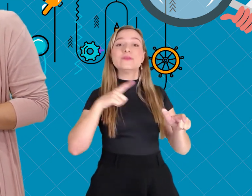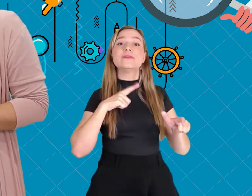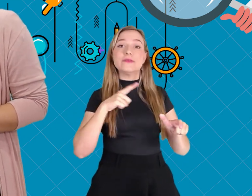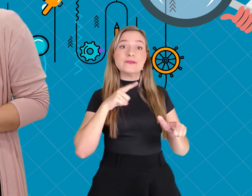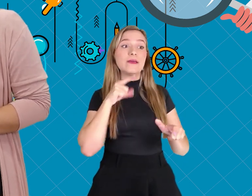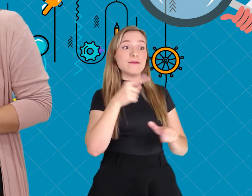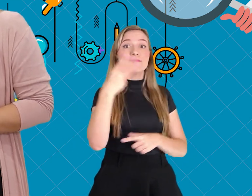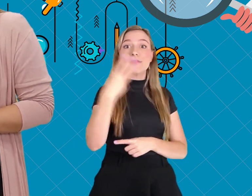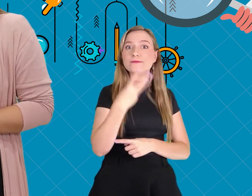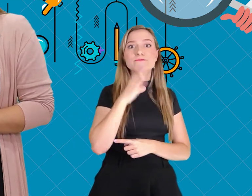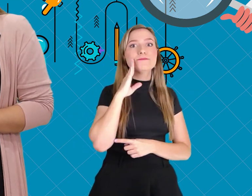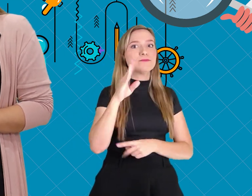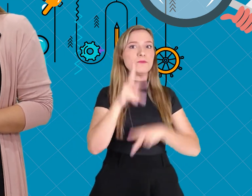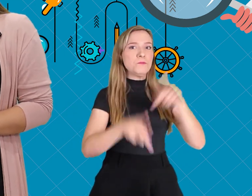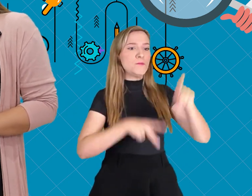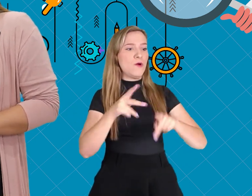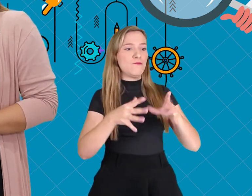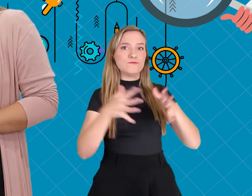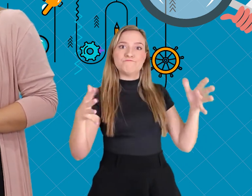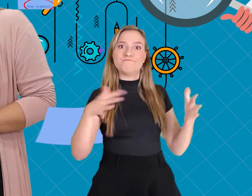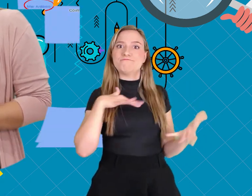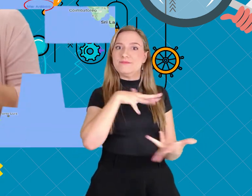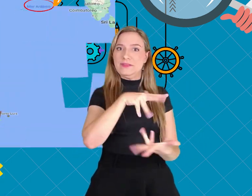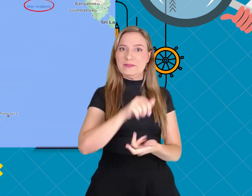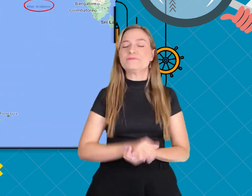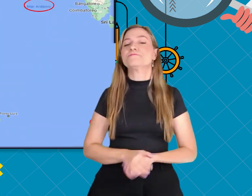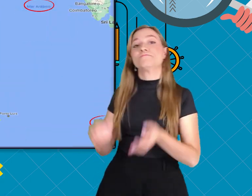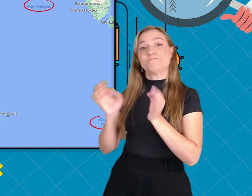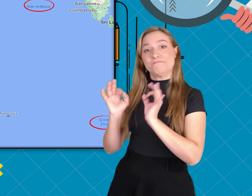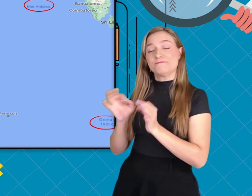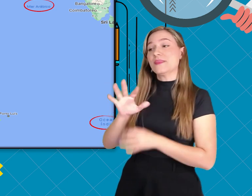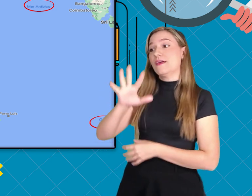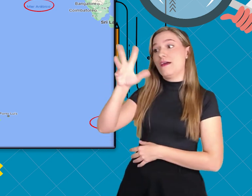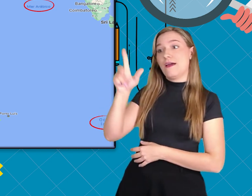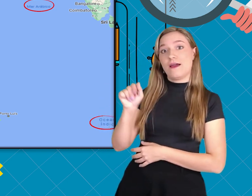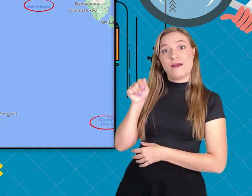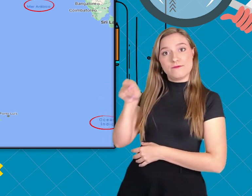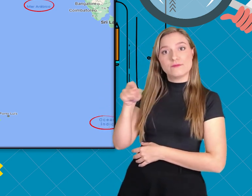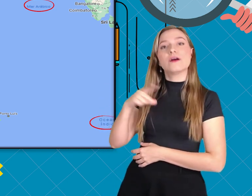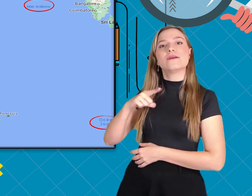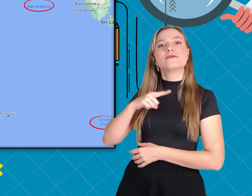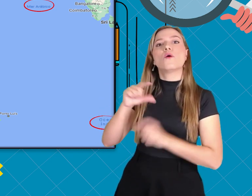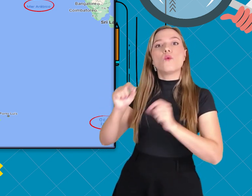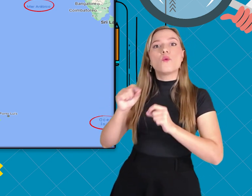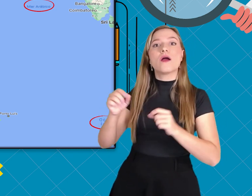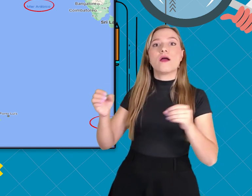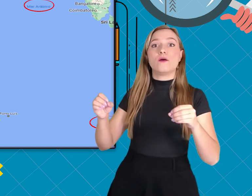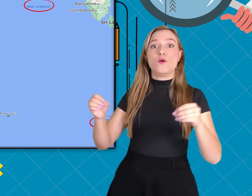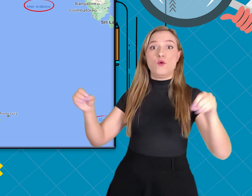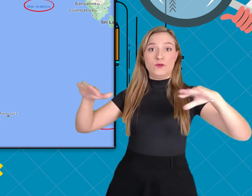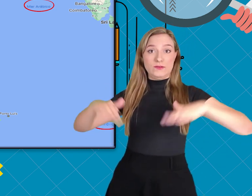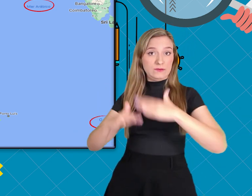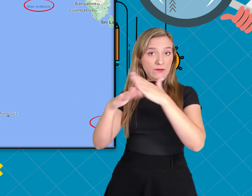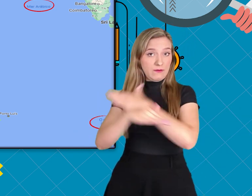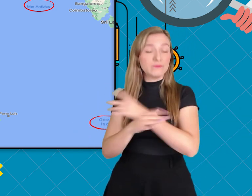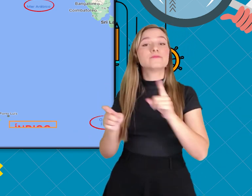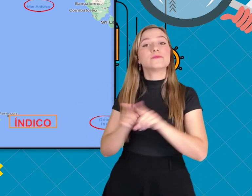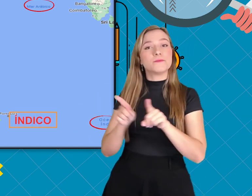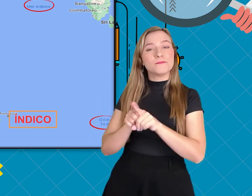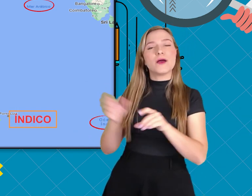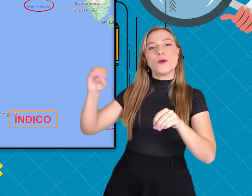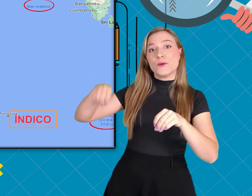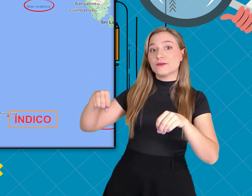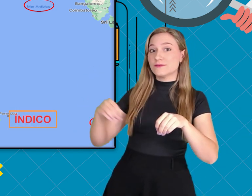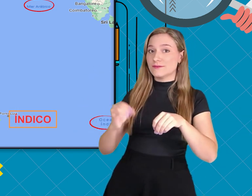os três continentes com maior população no planeta. Isso aí! O continente africano está cercado pelo Oceano Atlântico